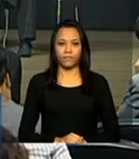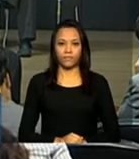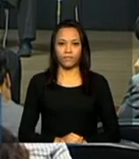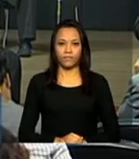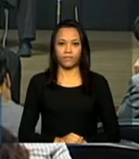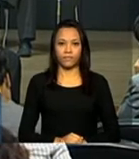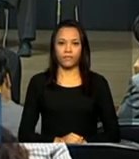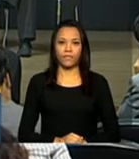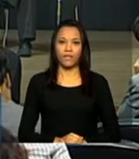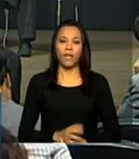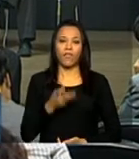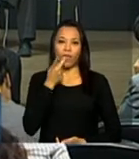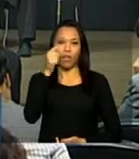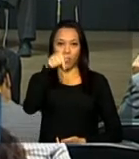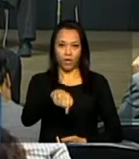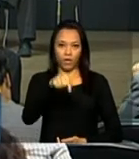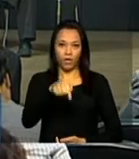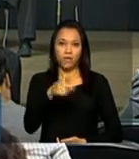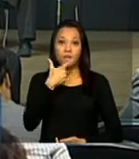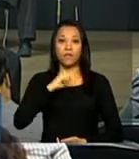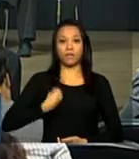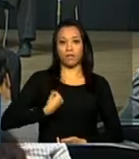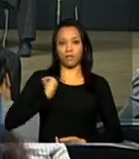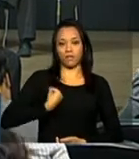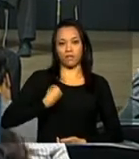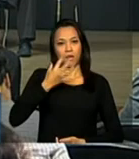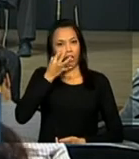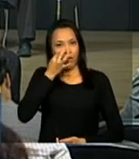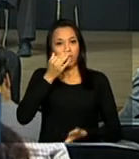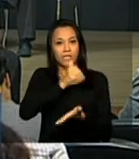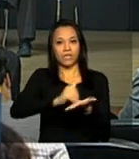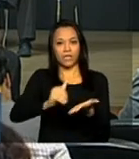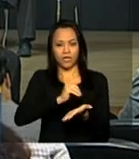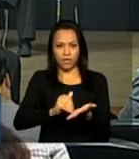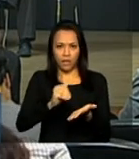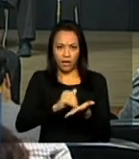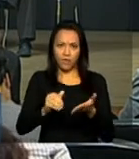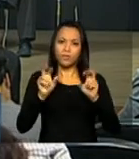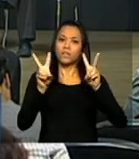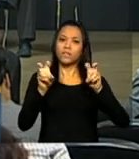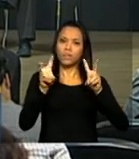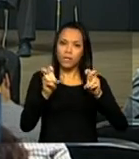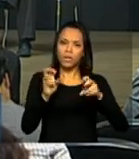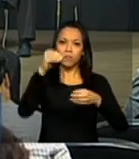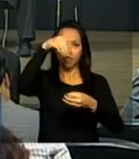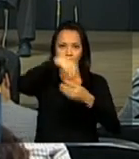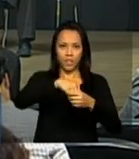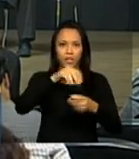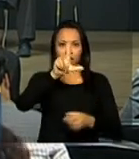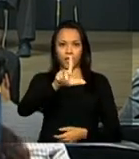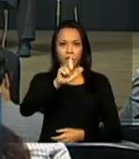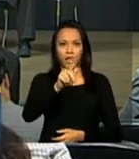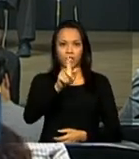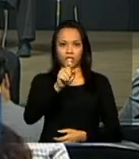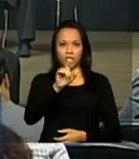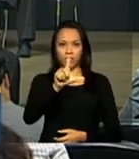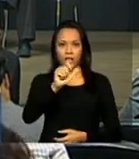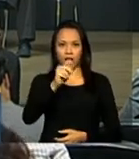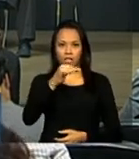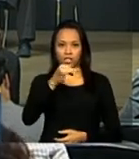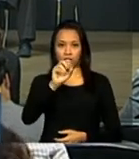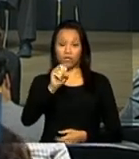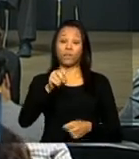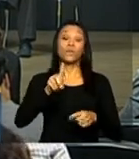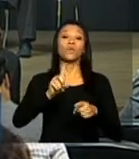Registramos a presença do secretário de Assuntos Legislativos do Ministério da Justiça, senhor